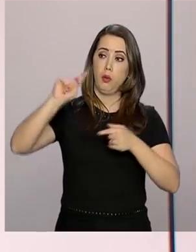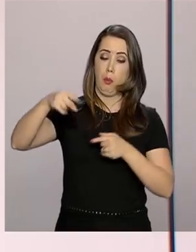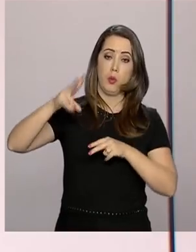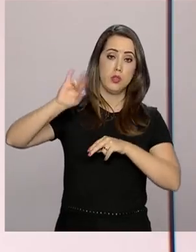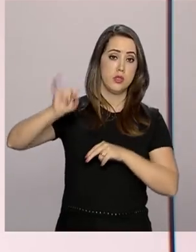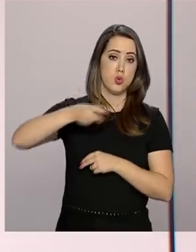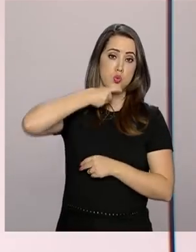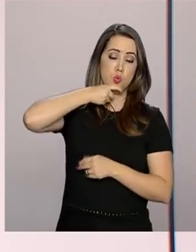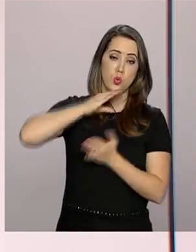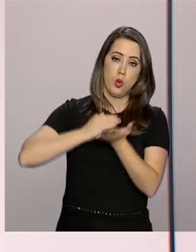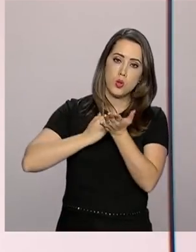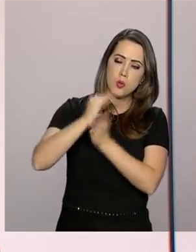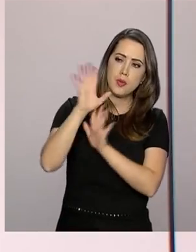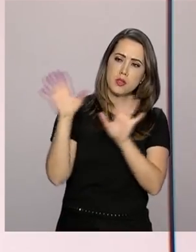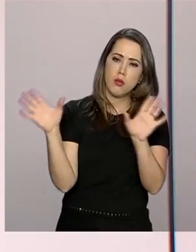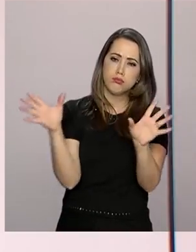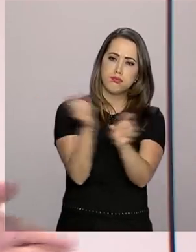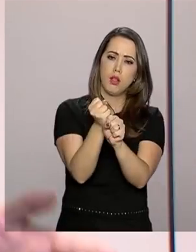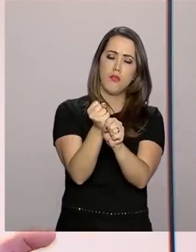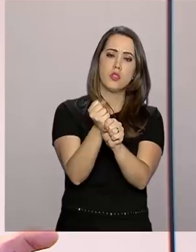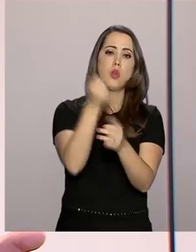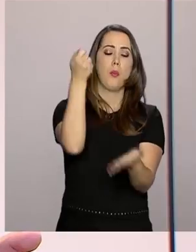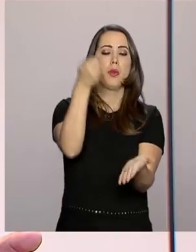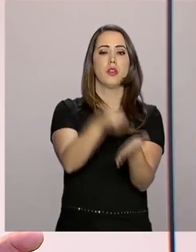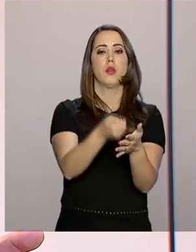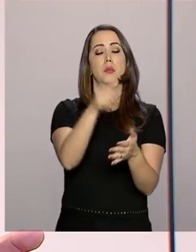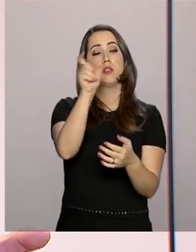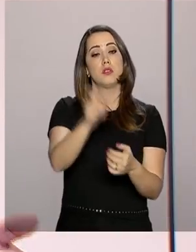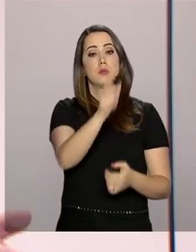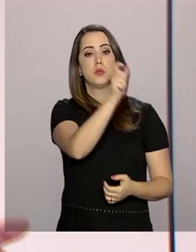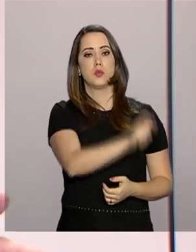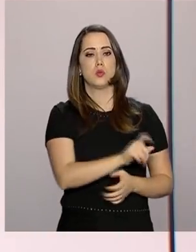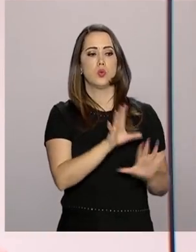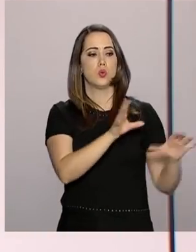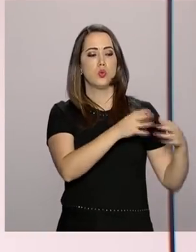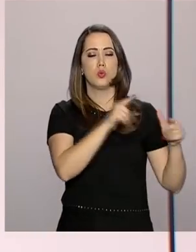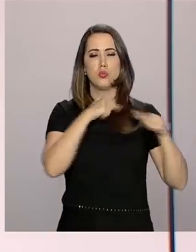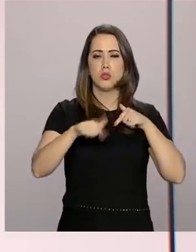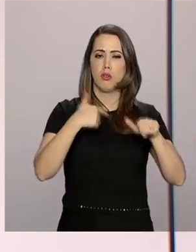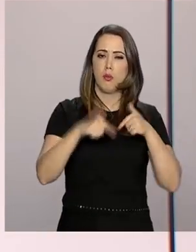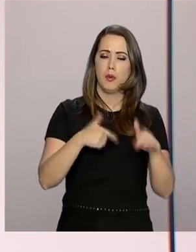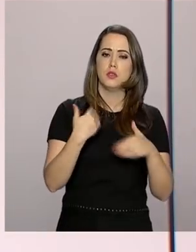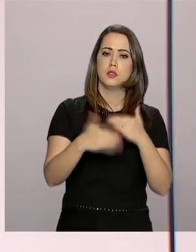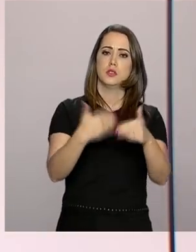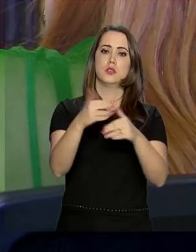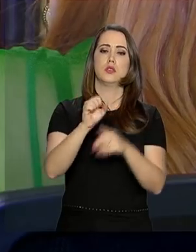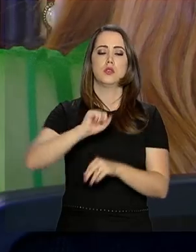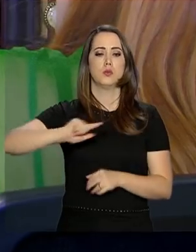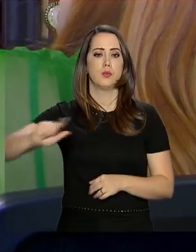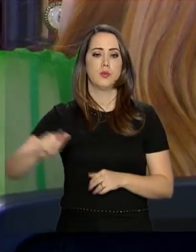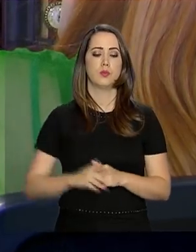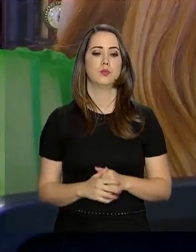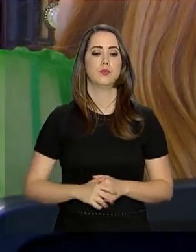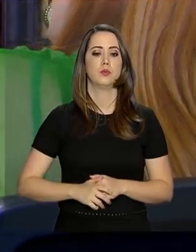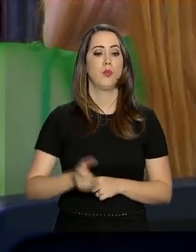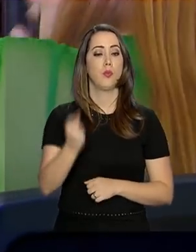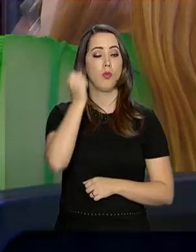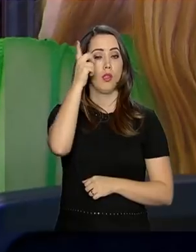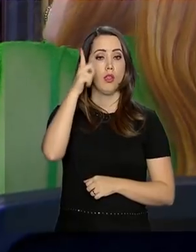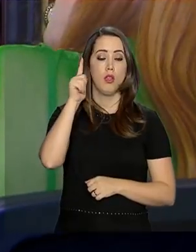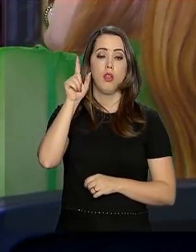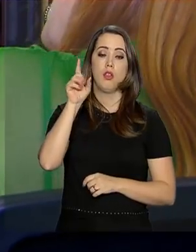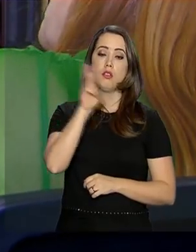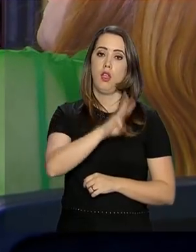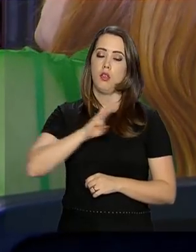começamos a fechar a folha de pagamento desses profissionais, desse grupo de trabalhadores que vai estar no E-Social. A ideia é que a